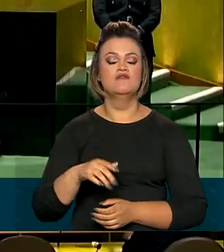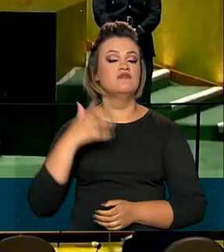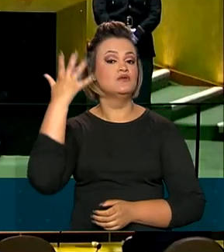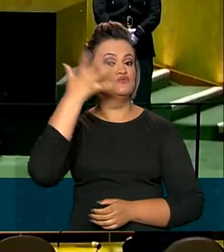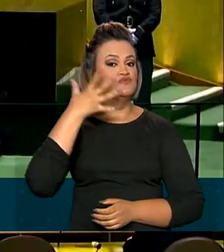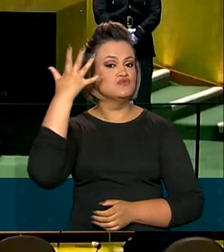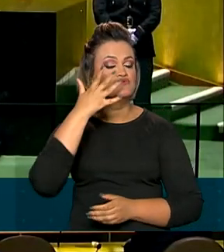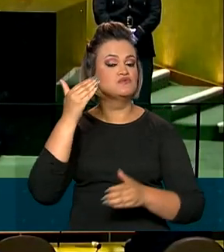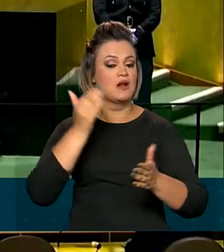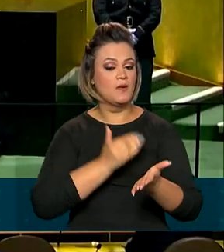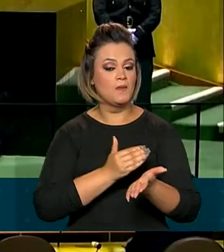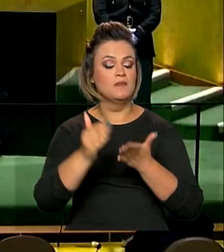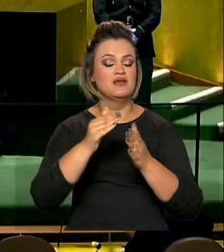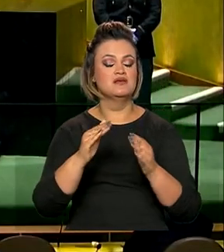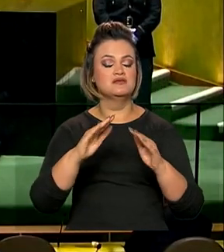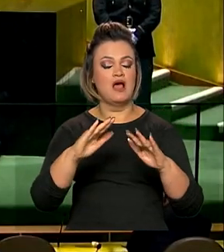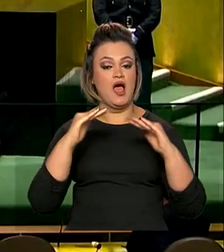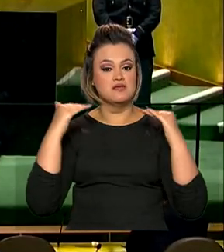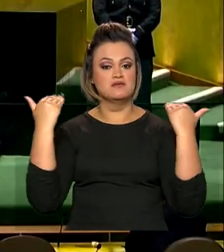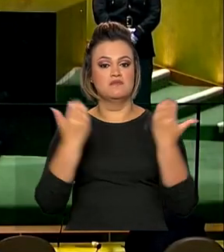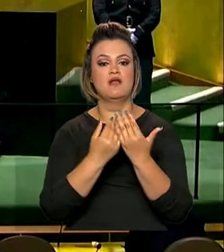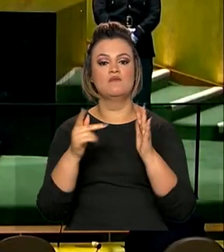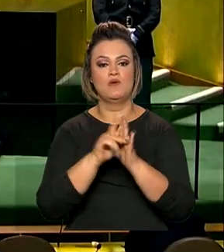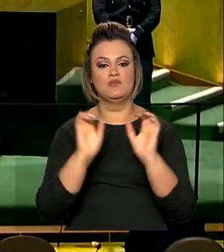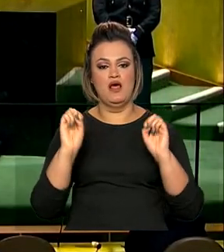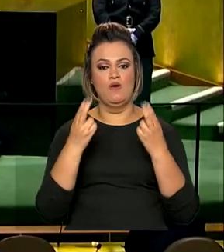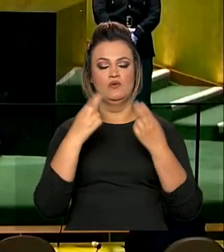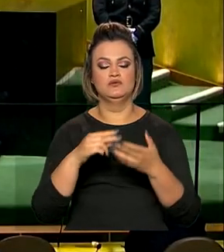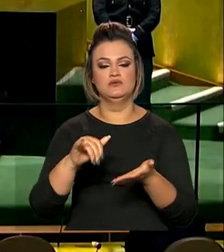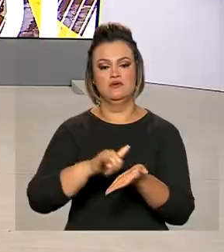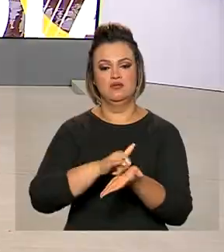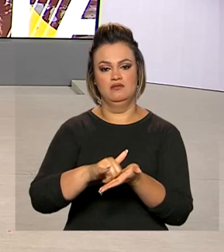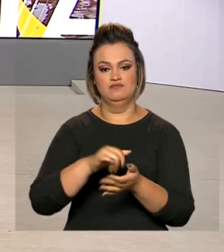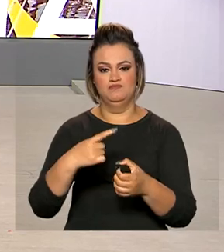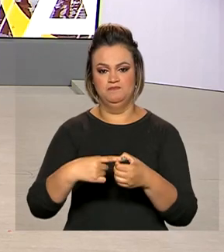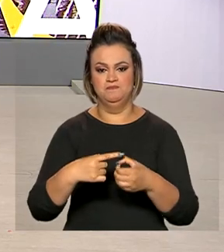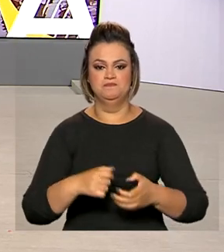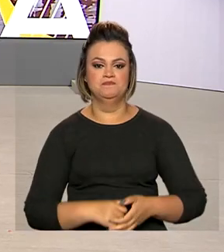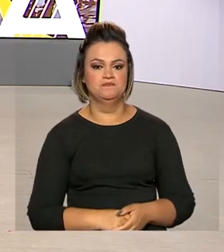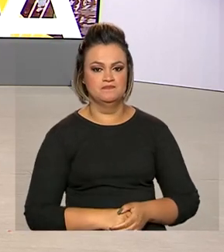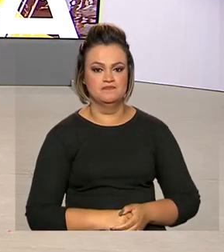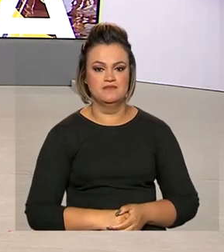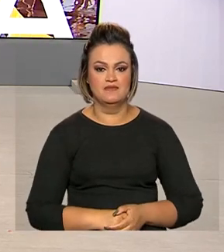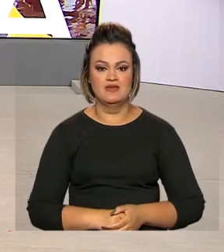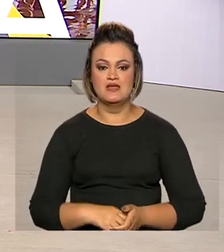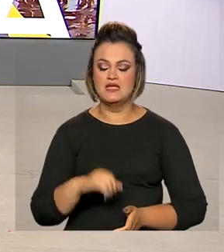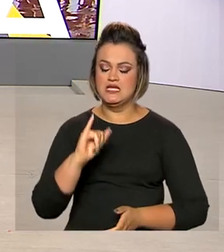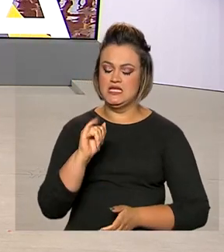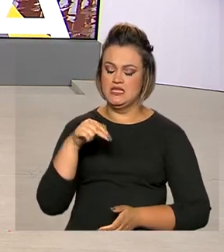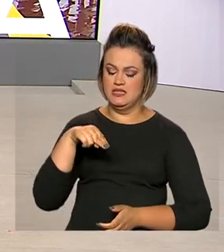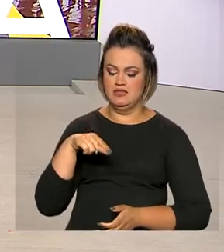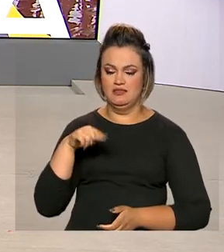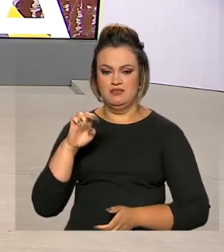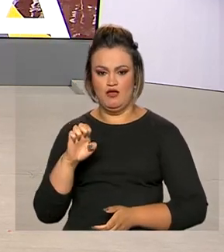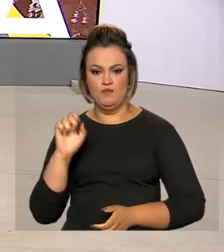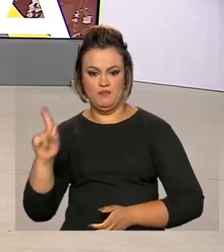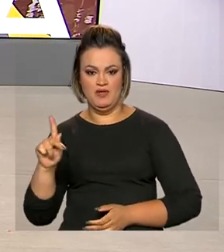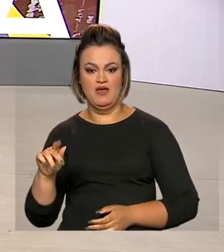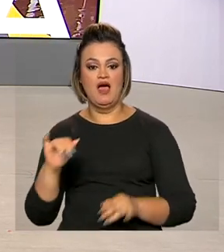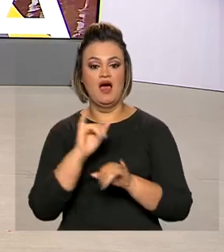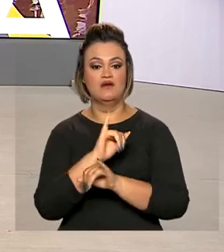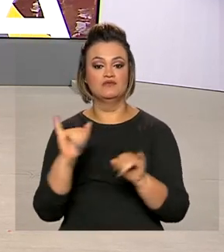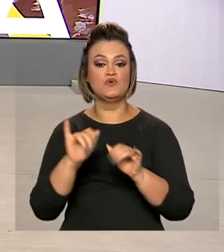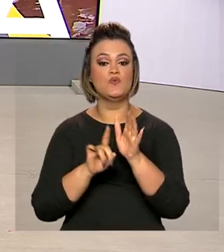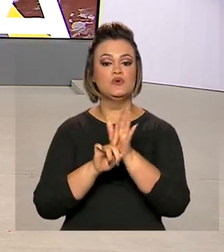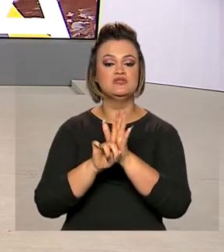discurso de abertura da Assembleia Geral da ONU em Nova Iorque. O INEP divulgou os resultados do Exame